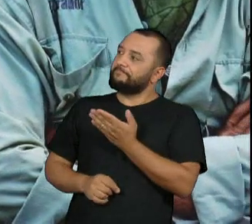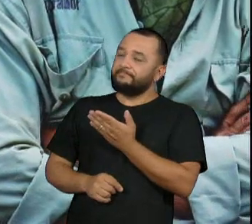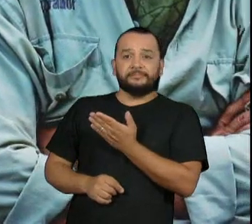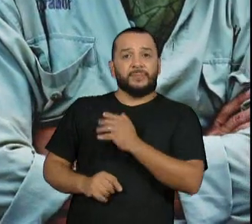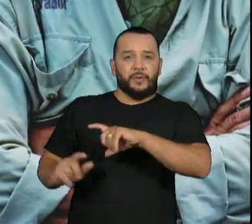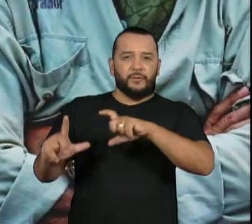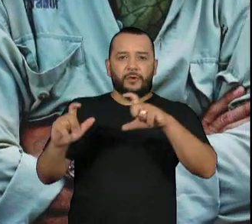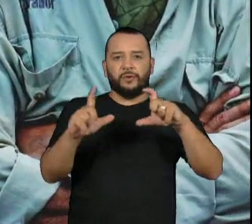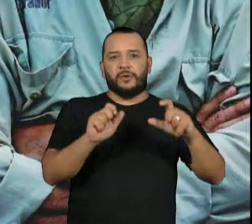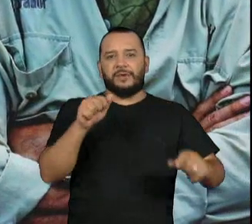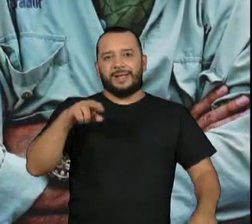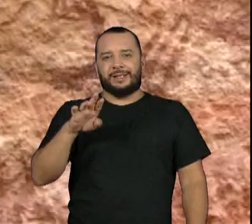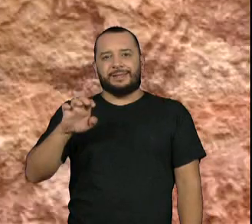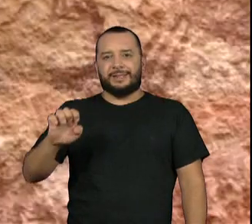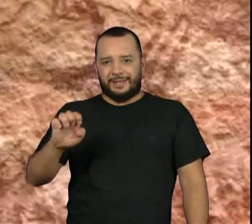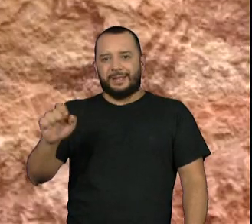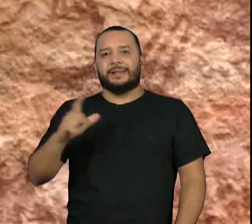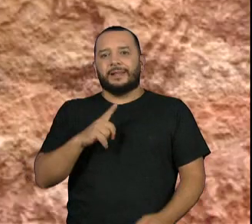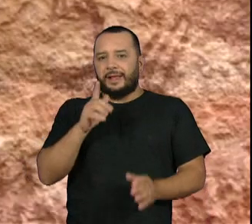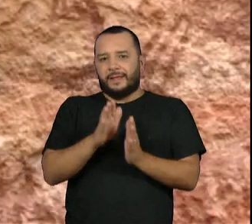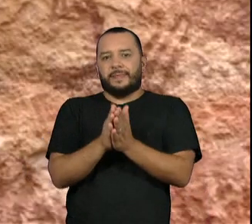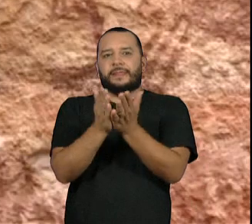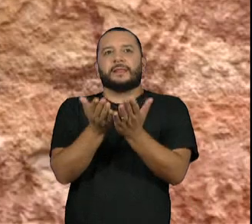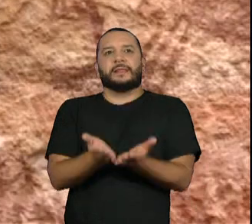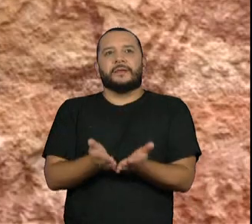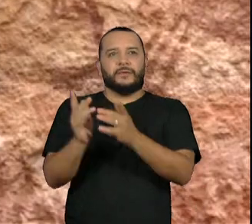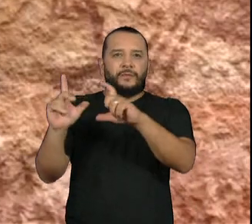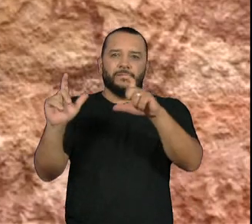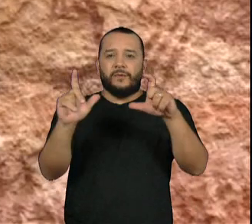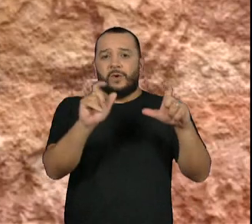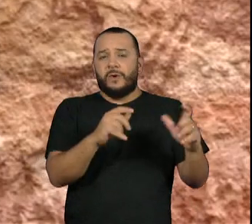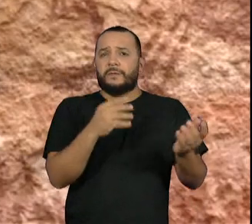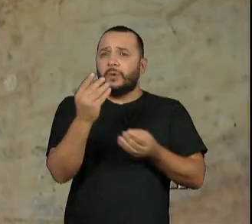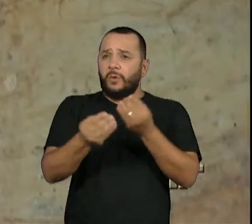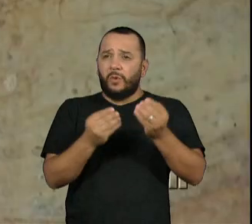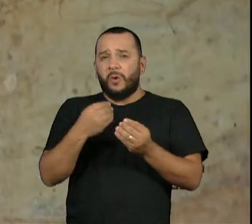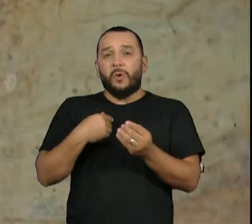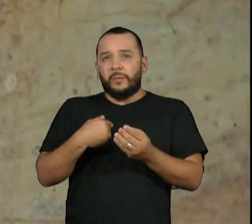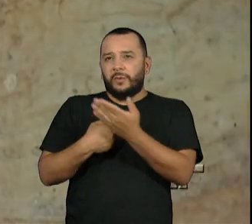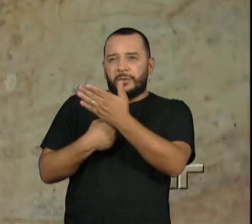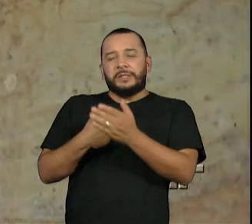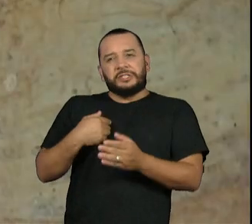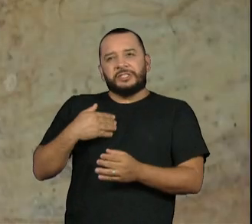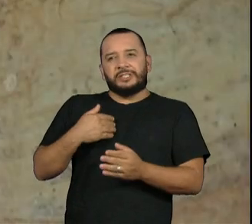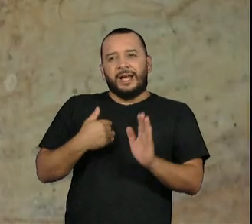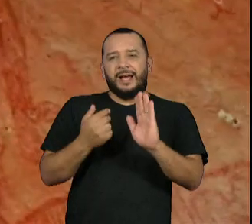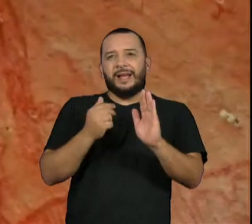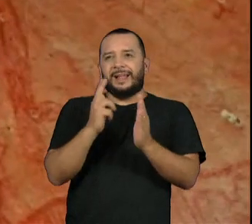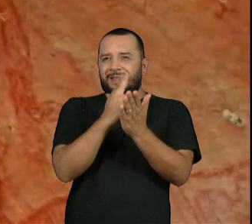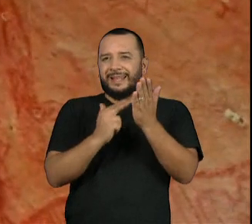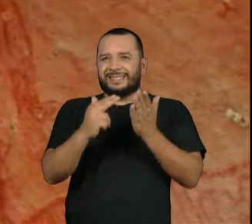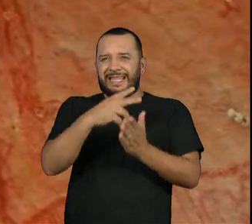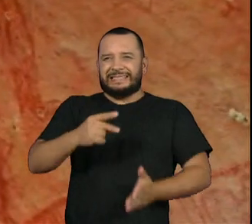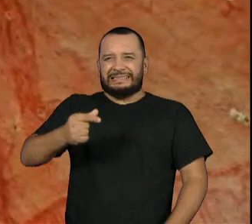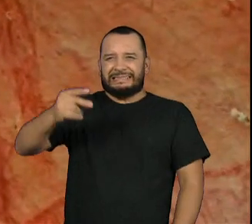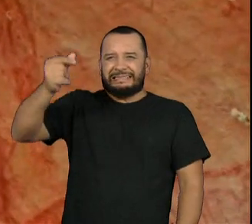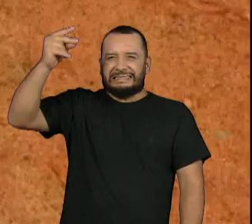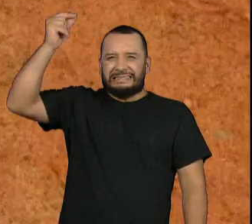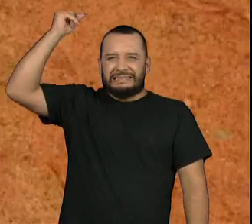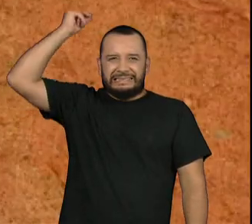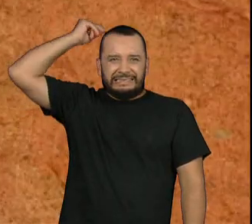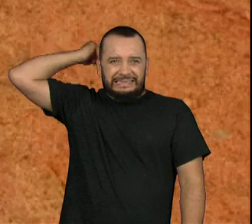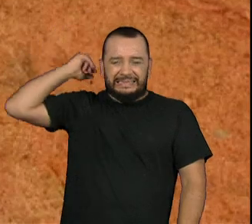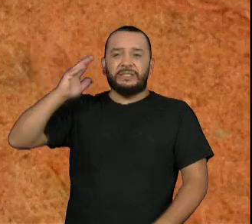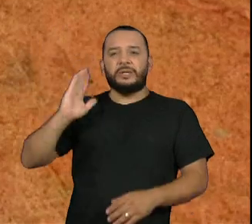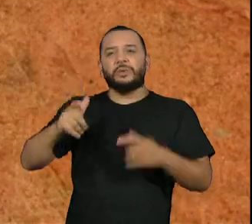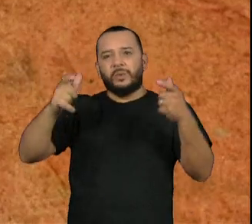Fotógrafo André Pessoa reúne em livro imagens inéditas para a ciência de pinturas rupestres registradas entre os